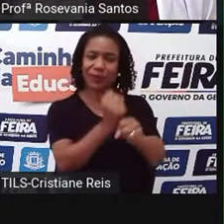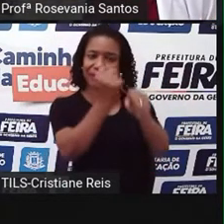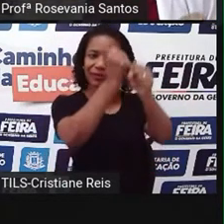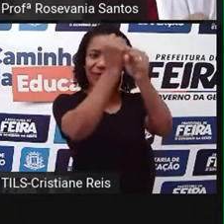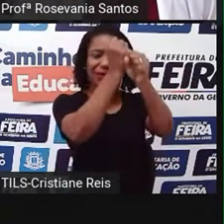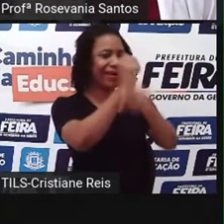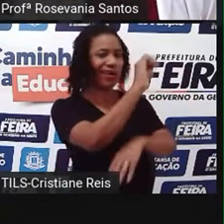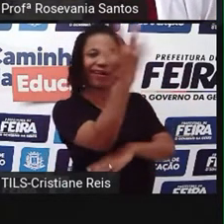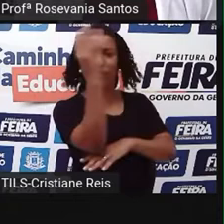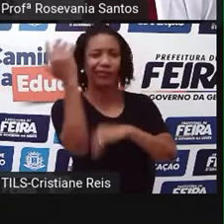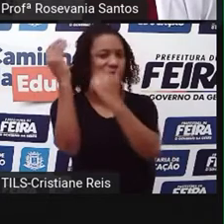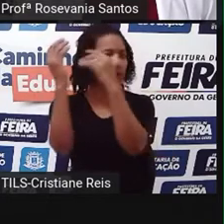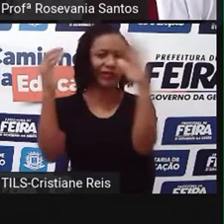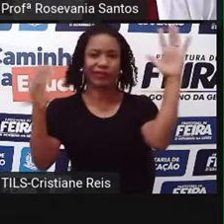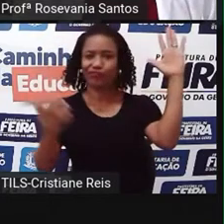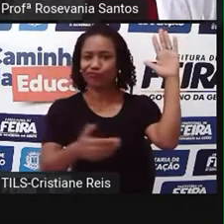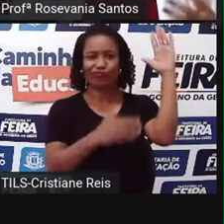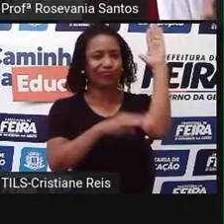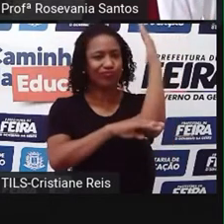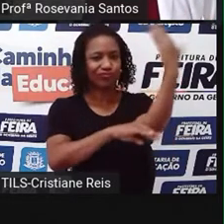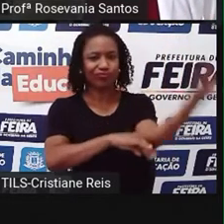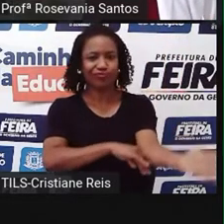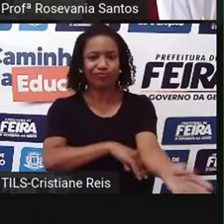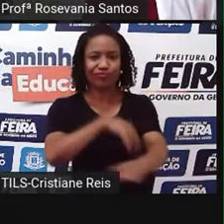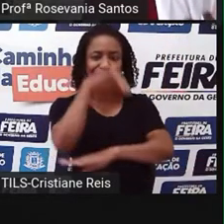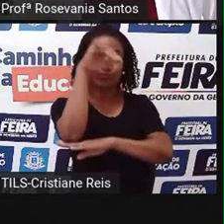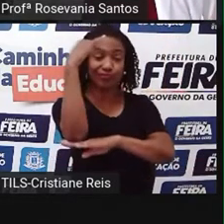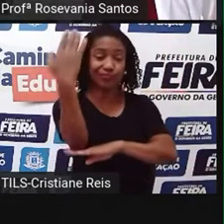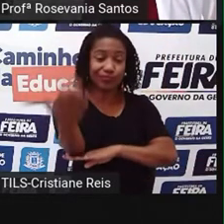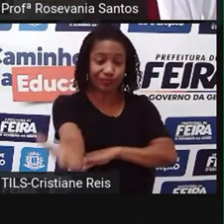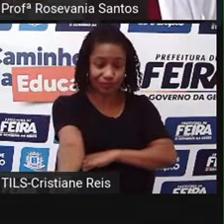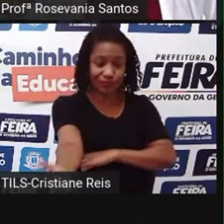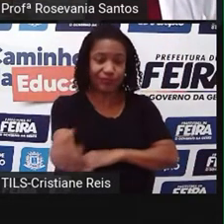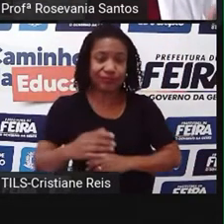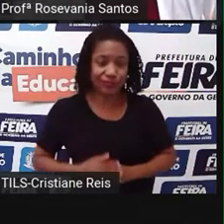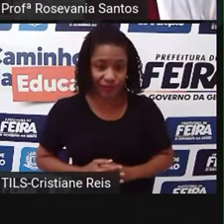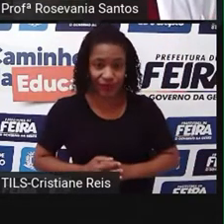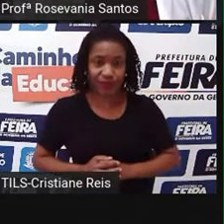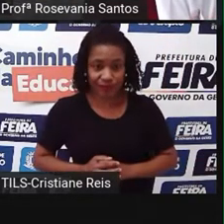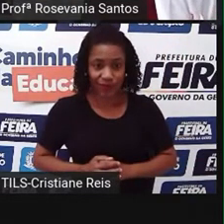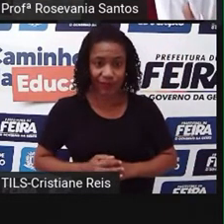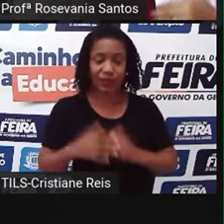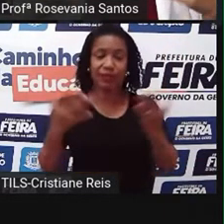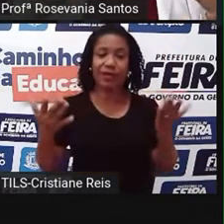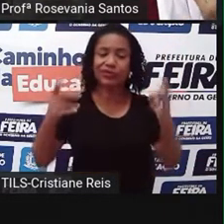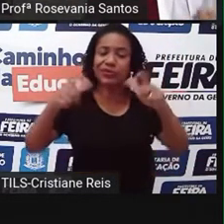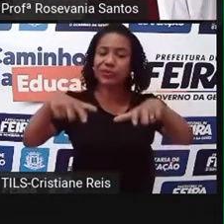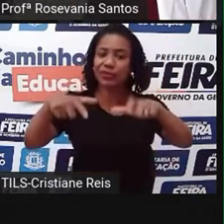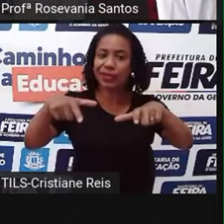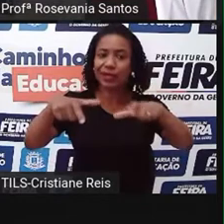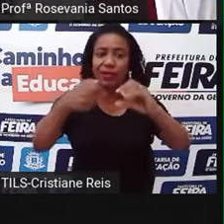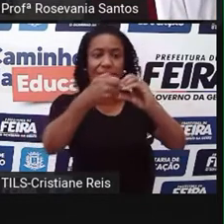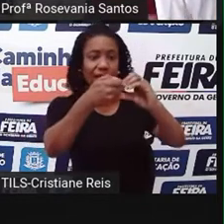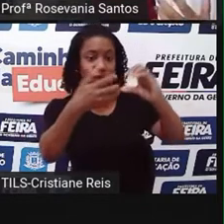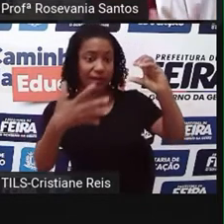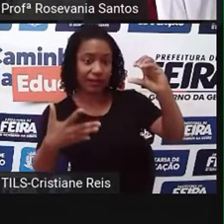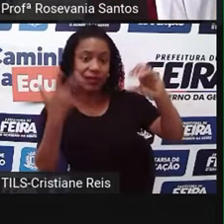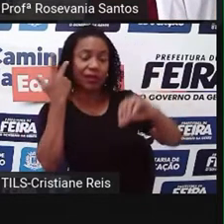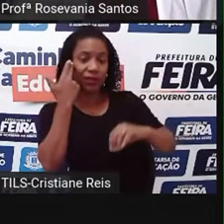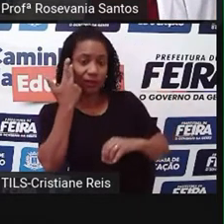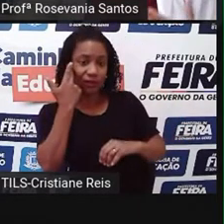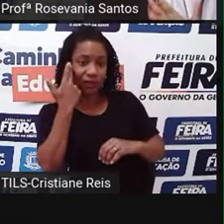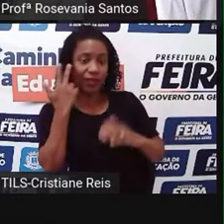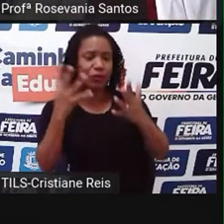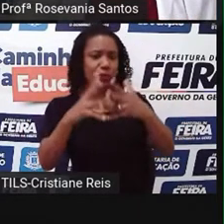que sai ali é a vegetação. Em um lugar que é bastante preservado, as características naturais, elas estão ali, né? Com o solo